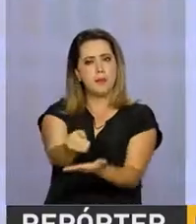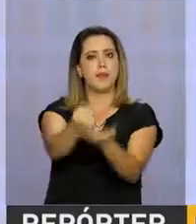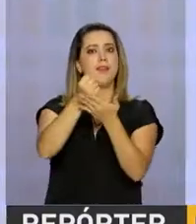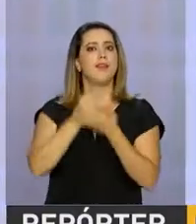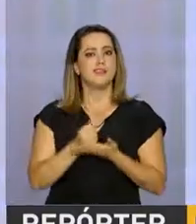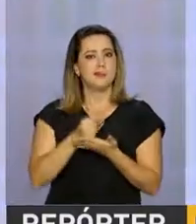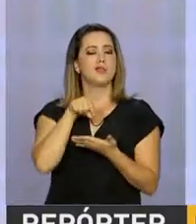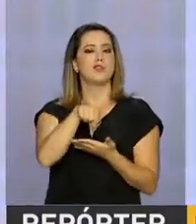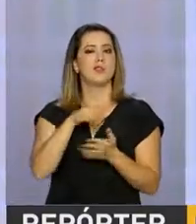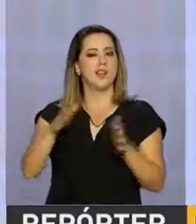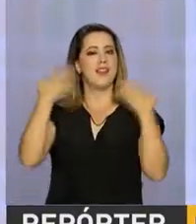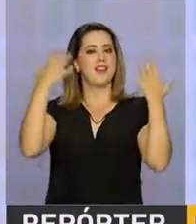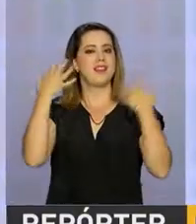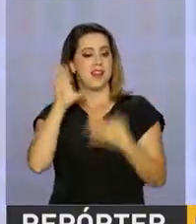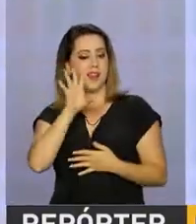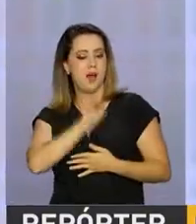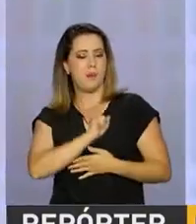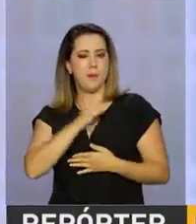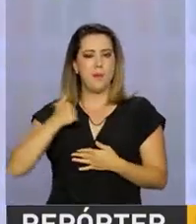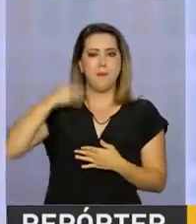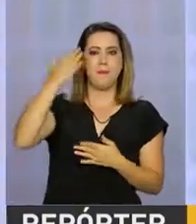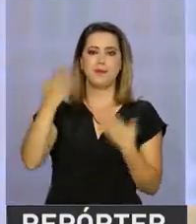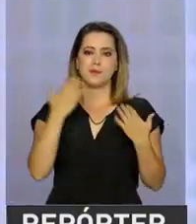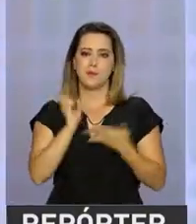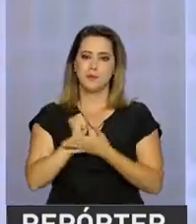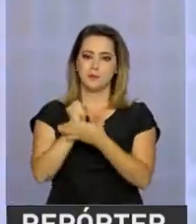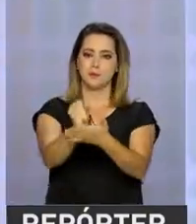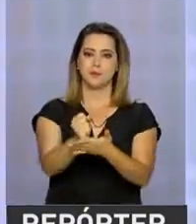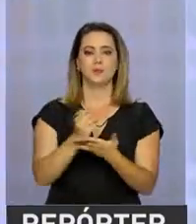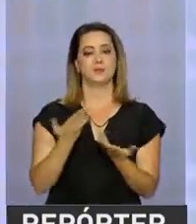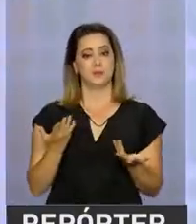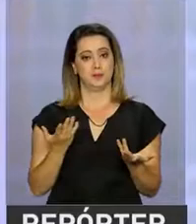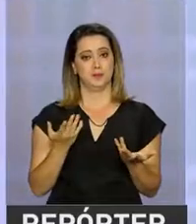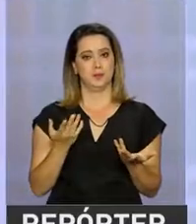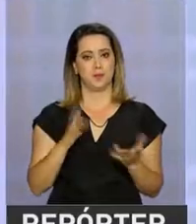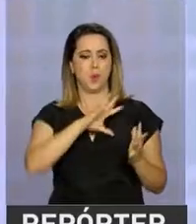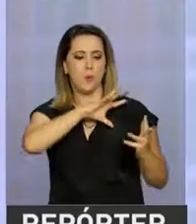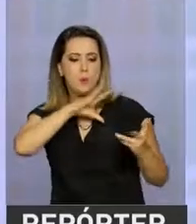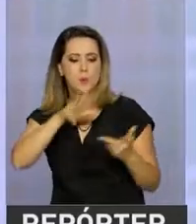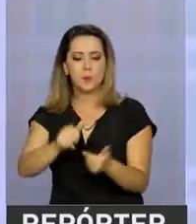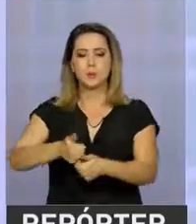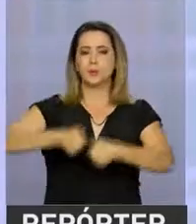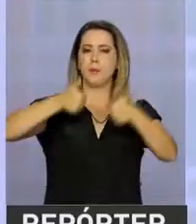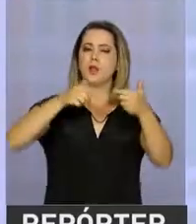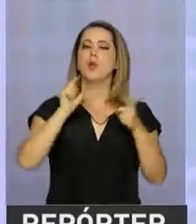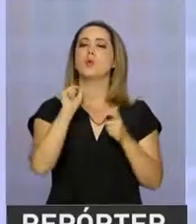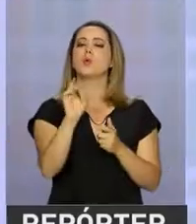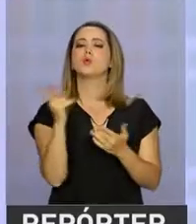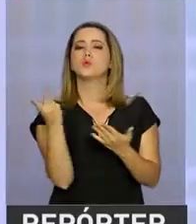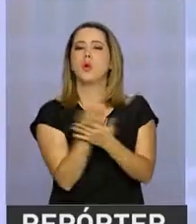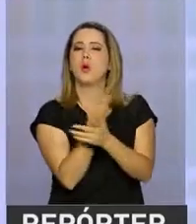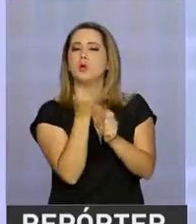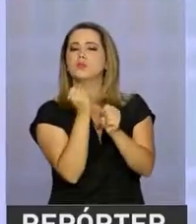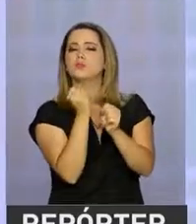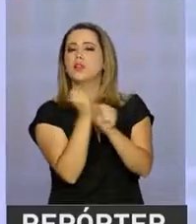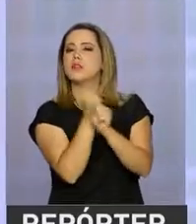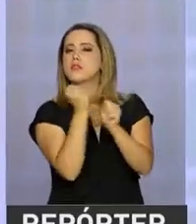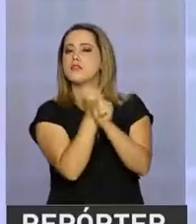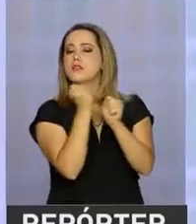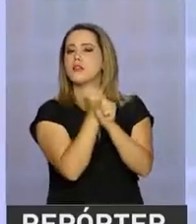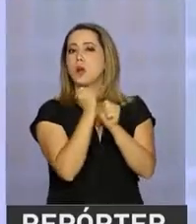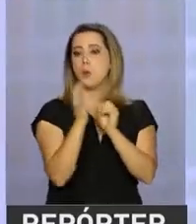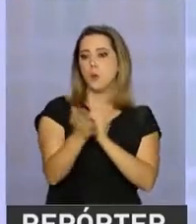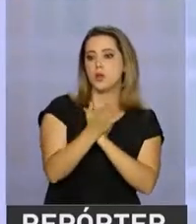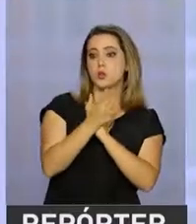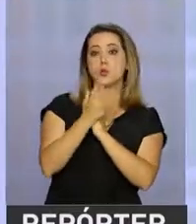amor, muito mais daquilo que doa. O mundo melhor só pode ser construído com a ajuda